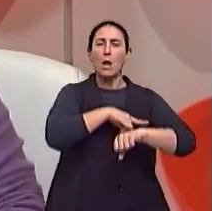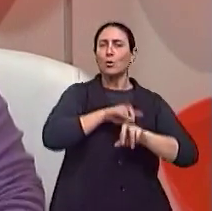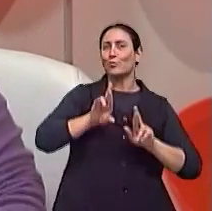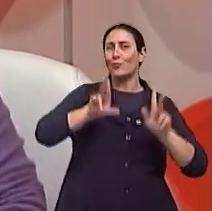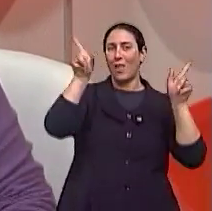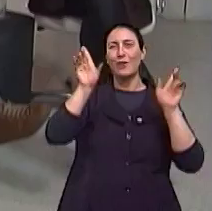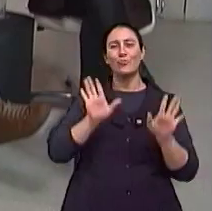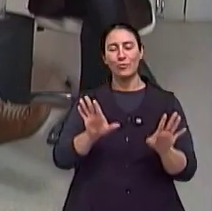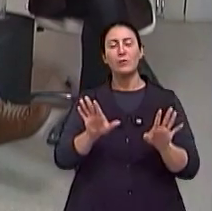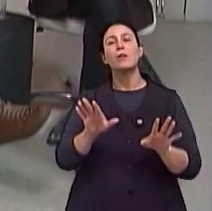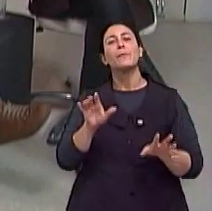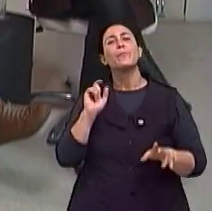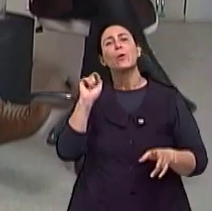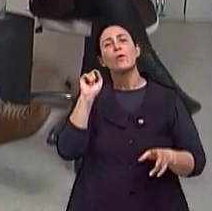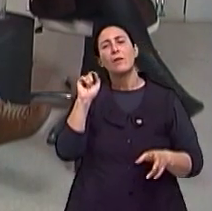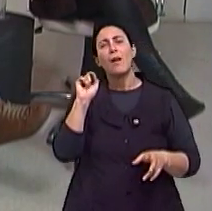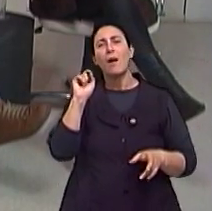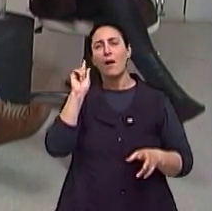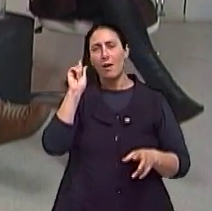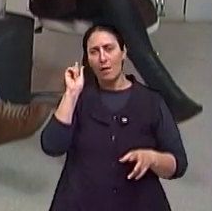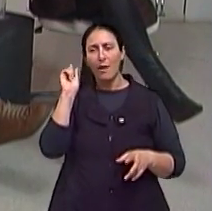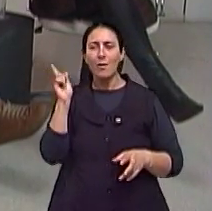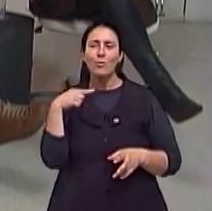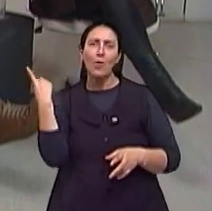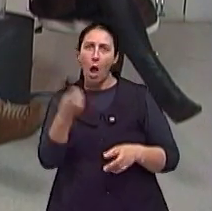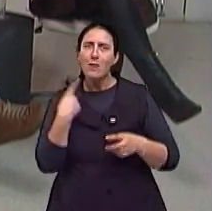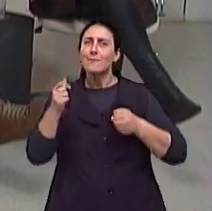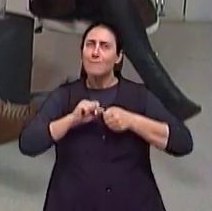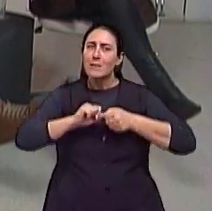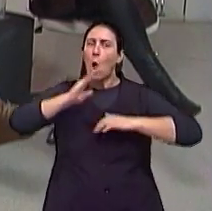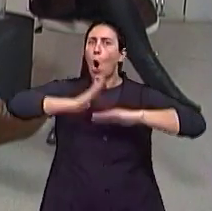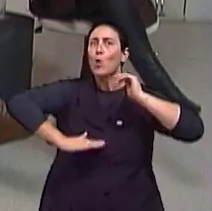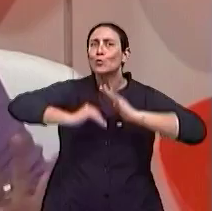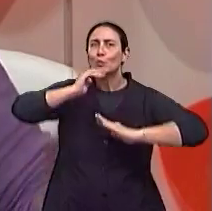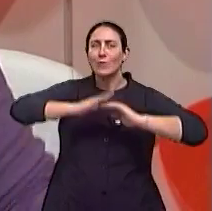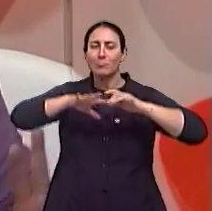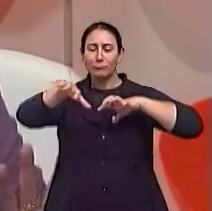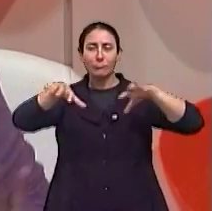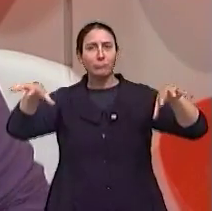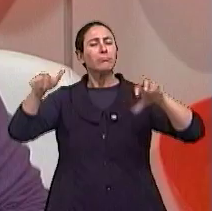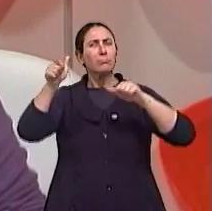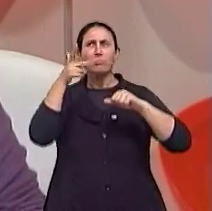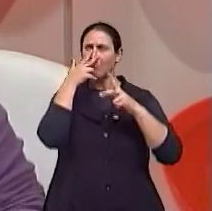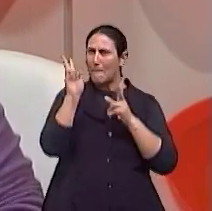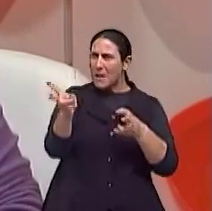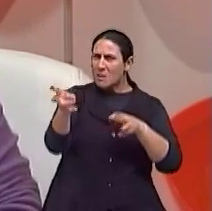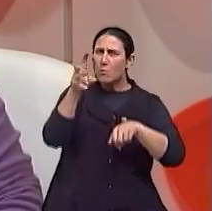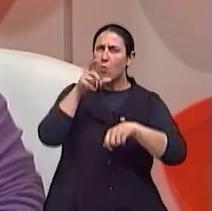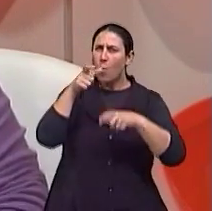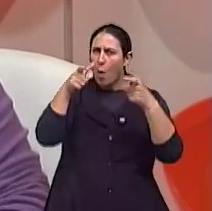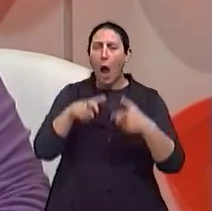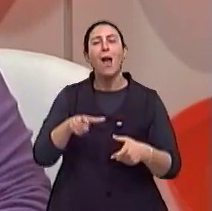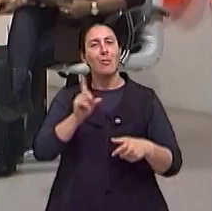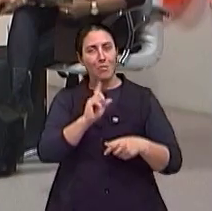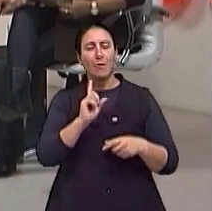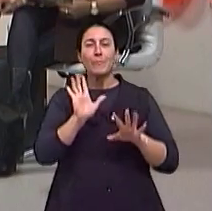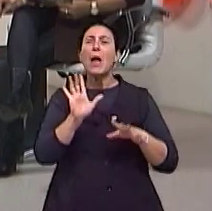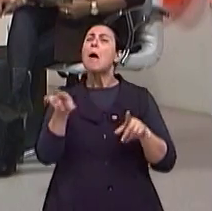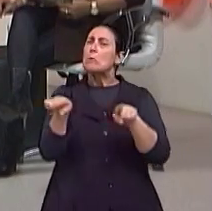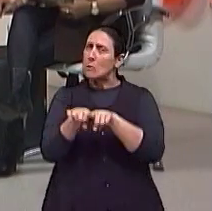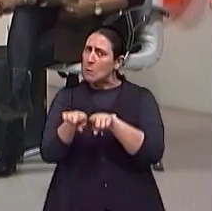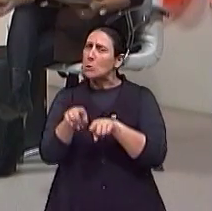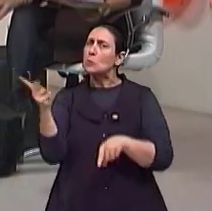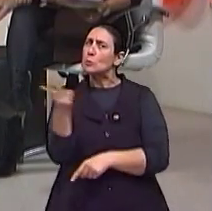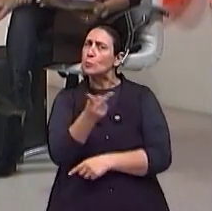quê da produção, né? É o mosaico ali que você tem que montar para no final parecer que é tudo no mesmo lugar. Agora facilitou as grandes